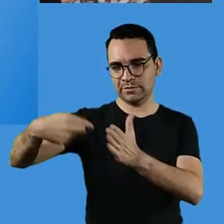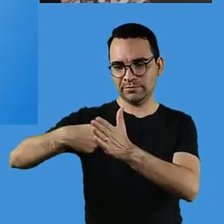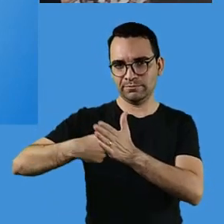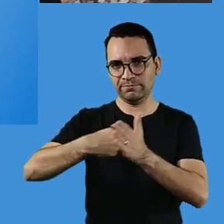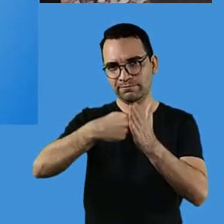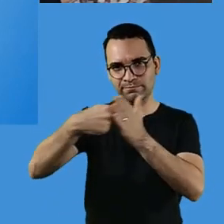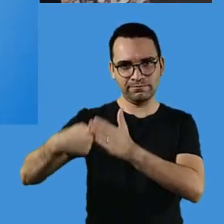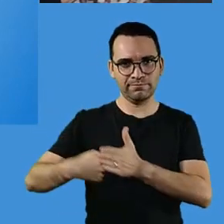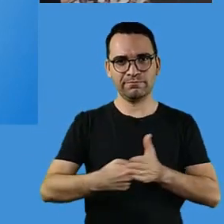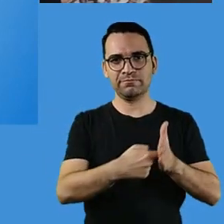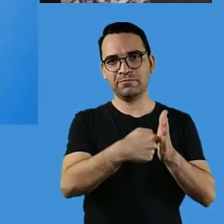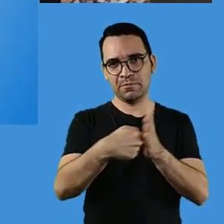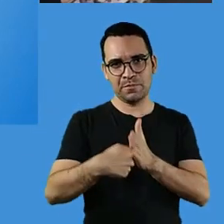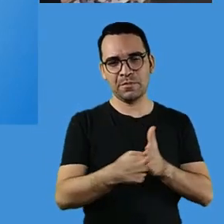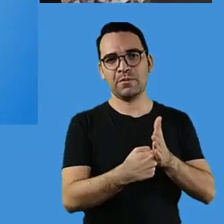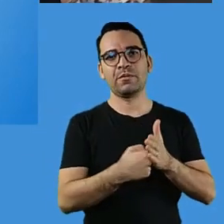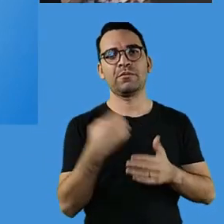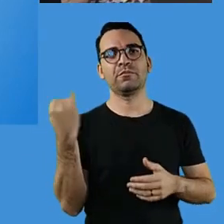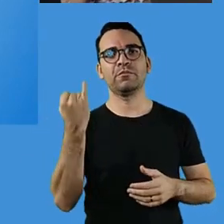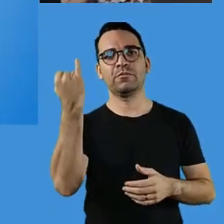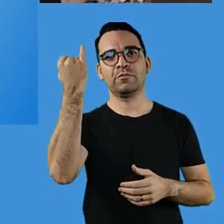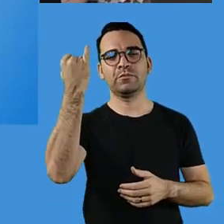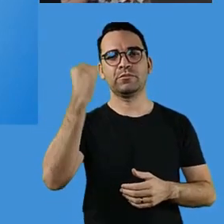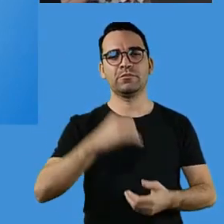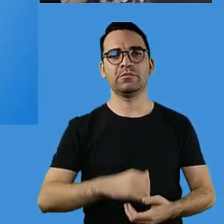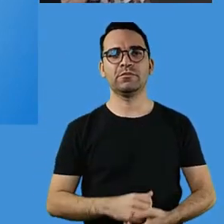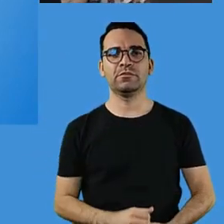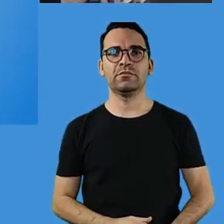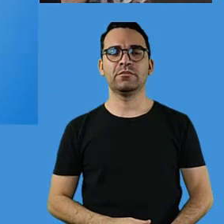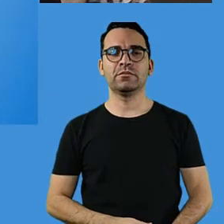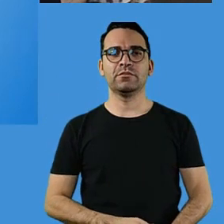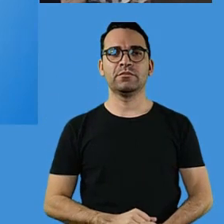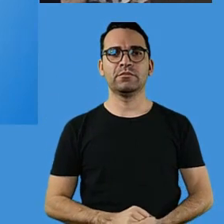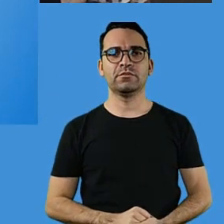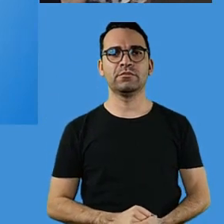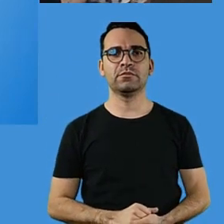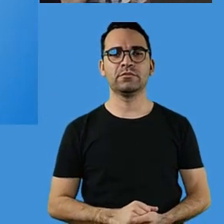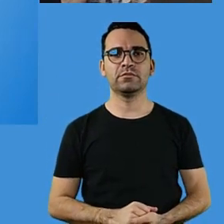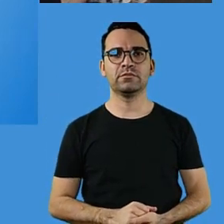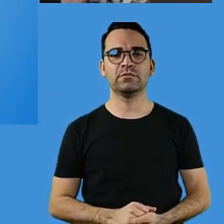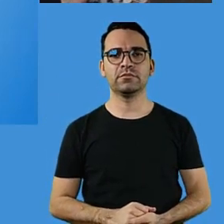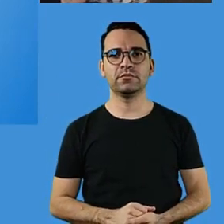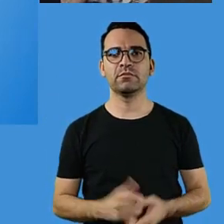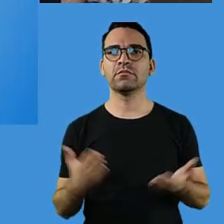entre todos os profissionais relacionados à educação.